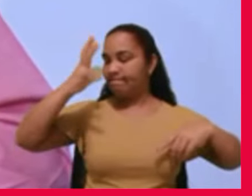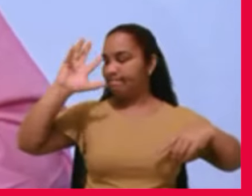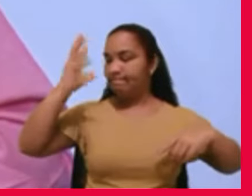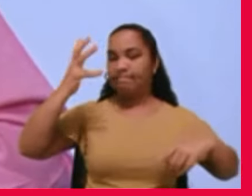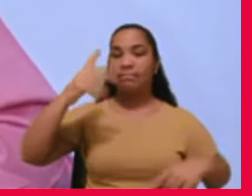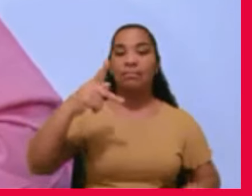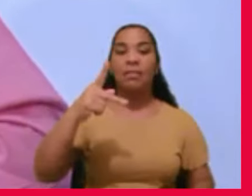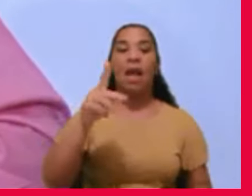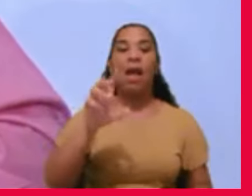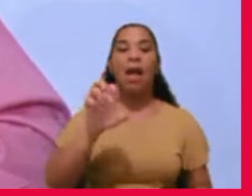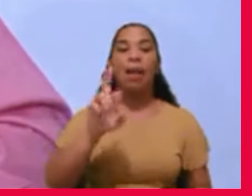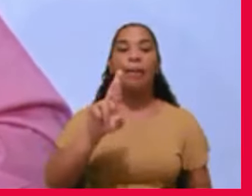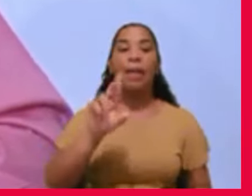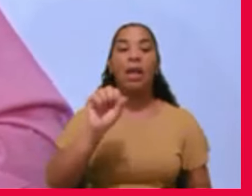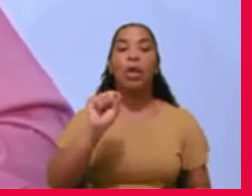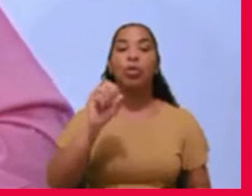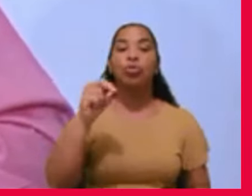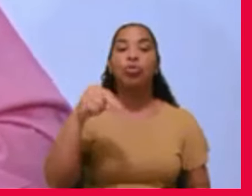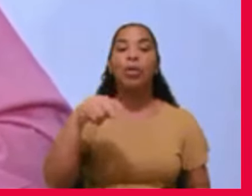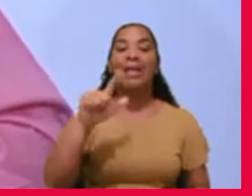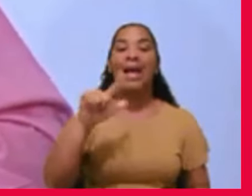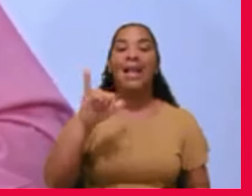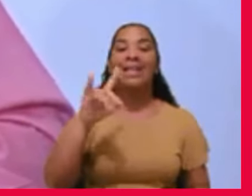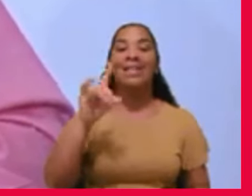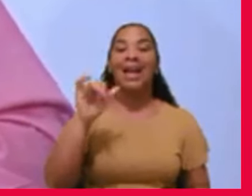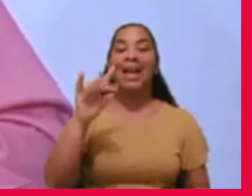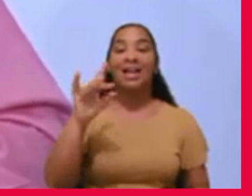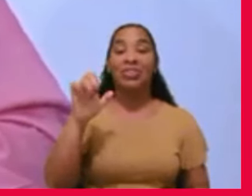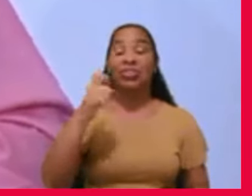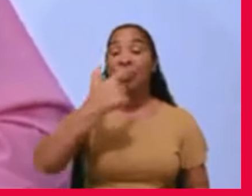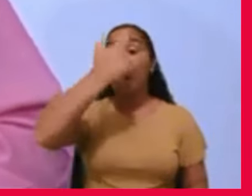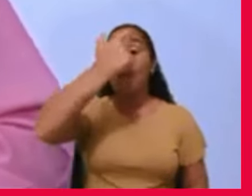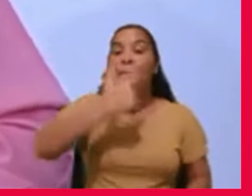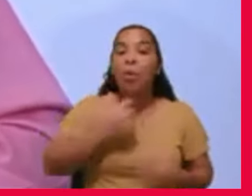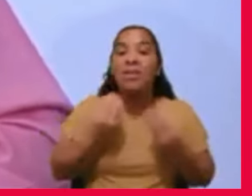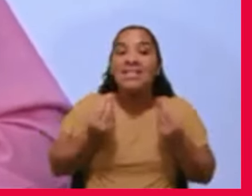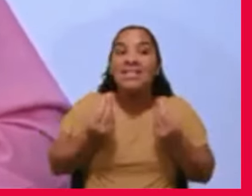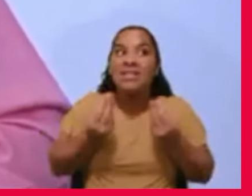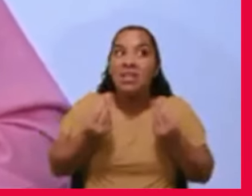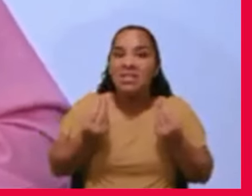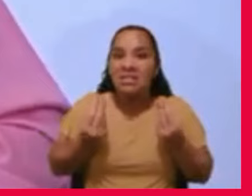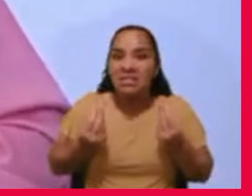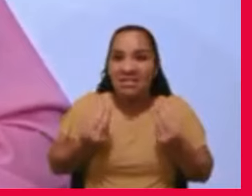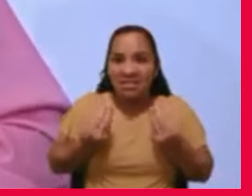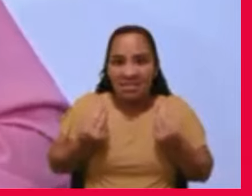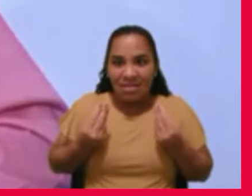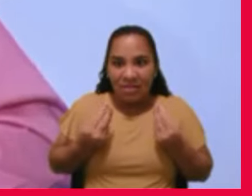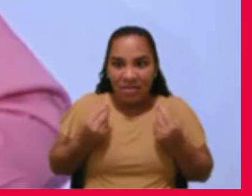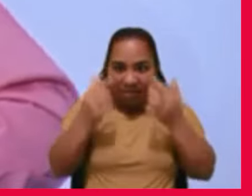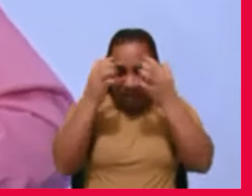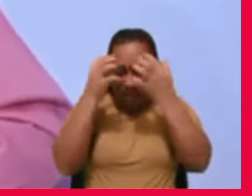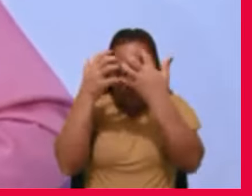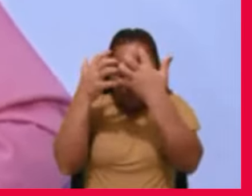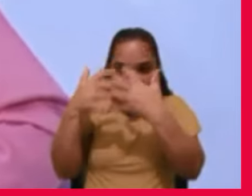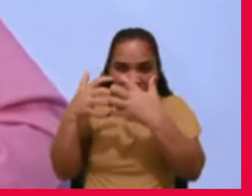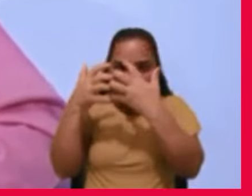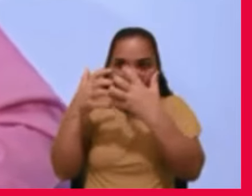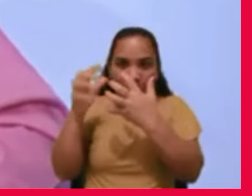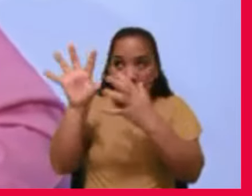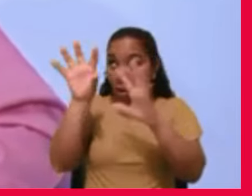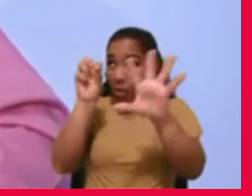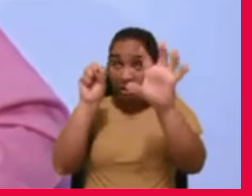ele é um aparelho muito sensível, neuronial. Então, a